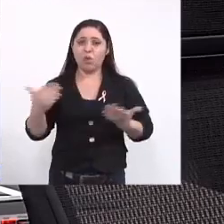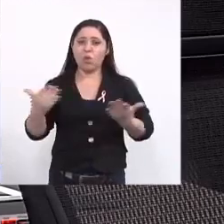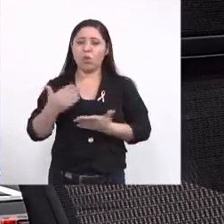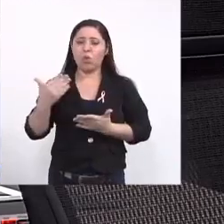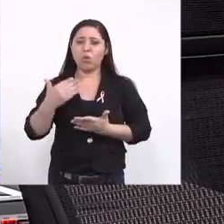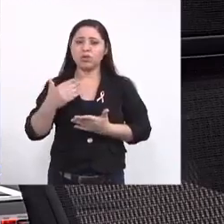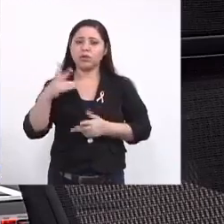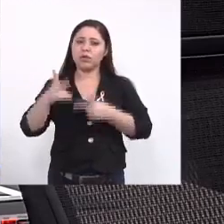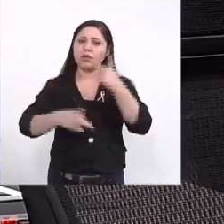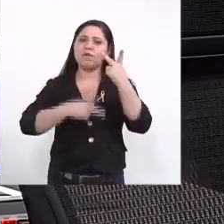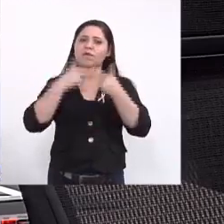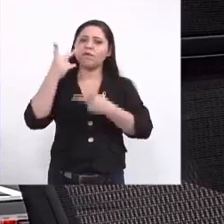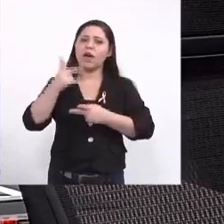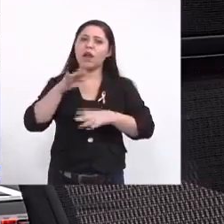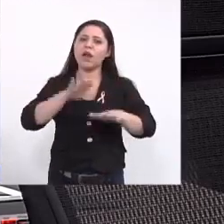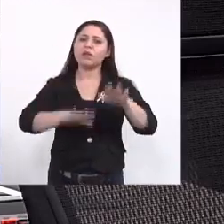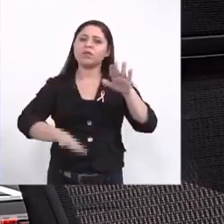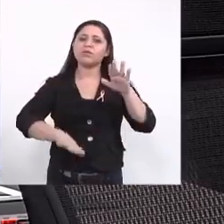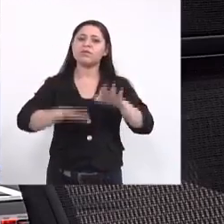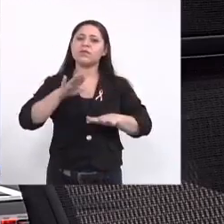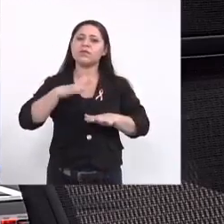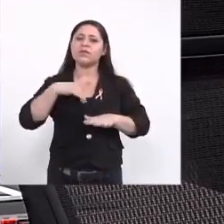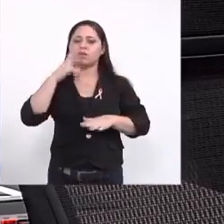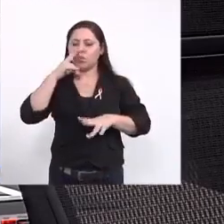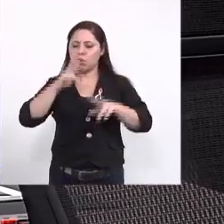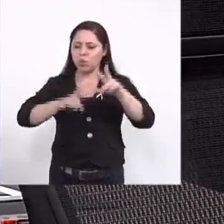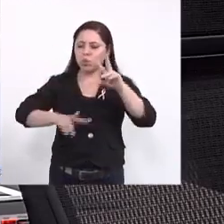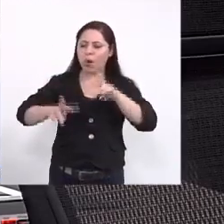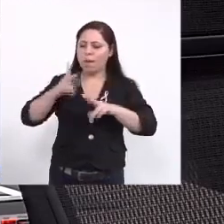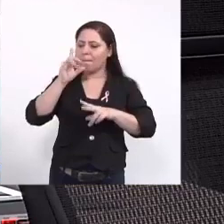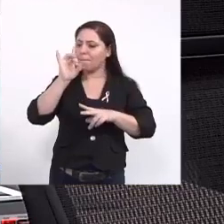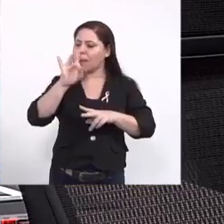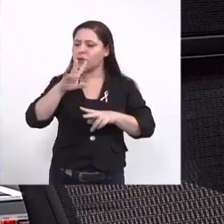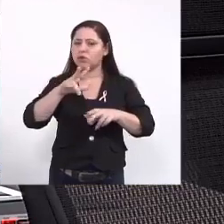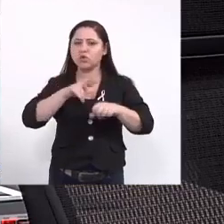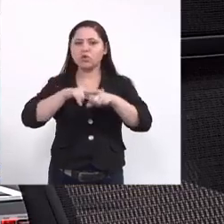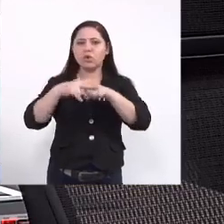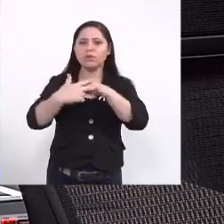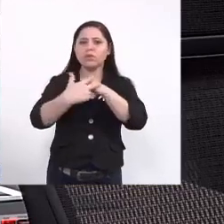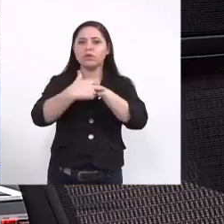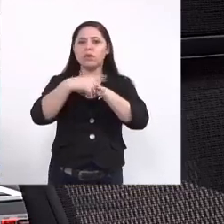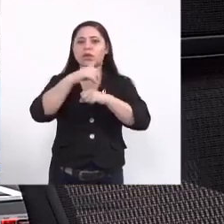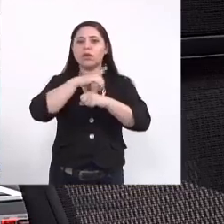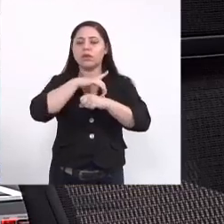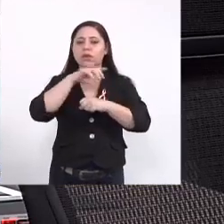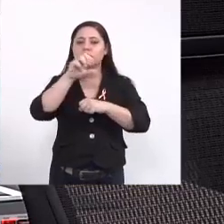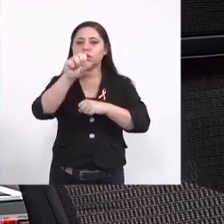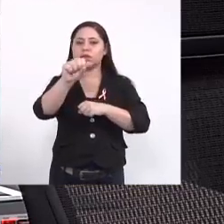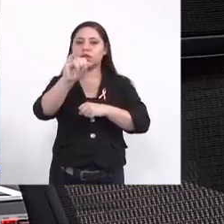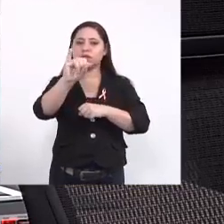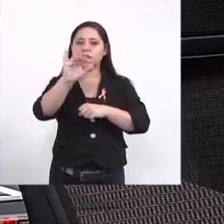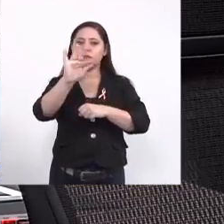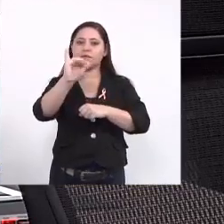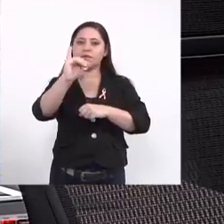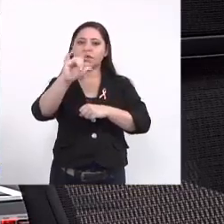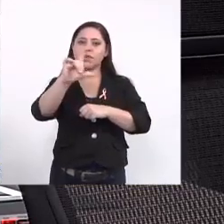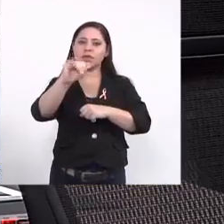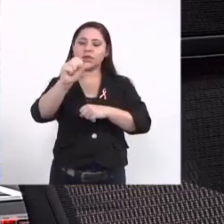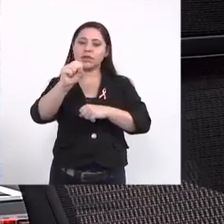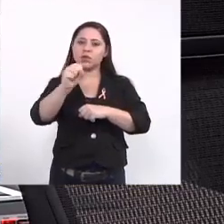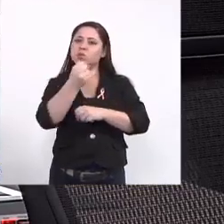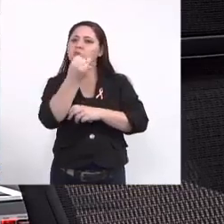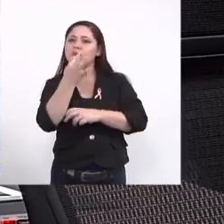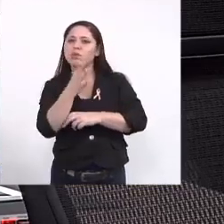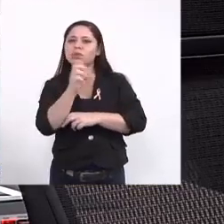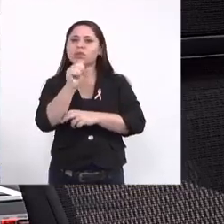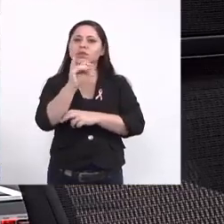durante a sua fala às vezes a gente tem aquele olhar só para a zika e aí tem esse caso da sífilis ele está sendo acompanhado esse número de